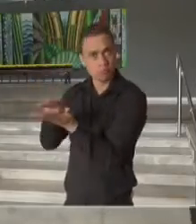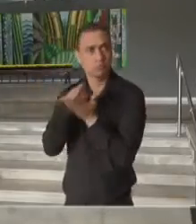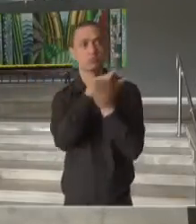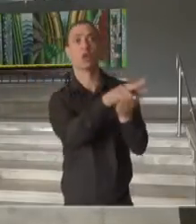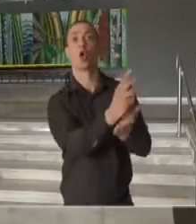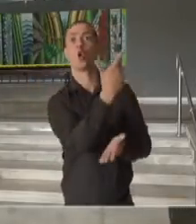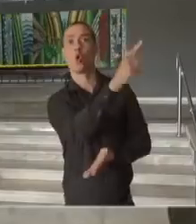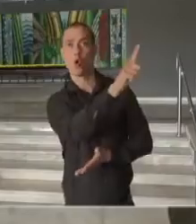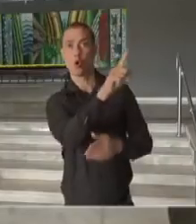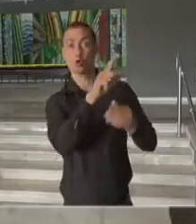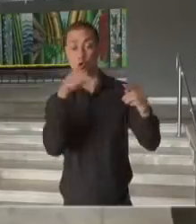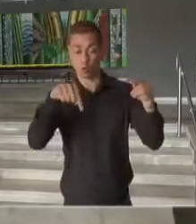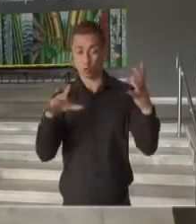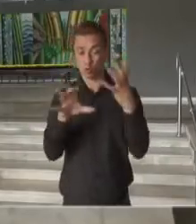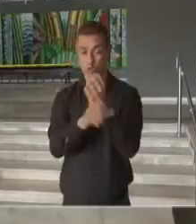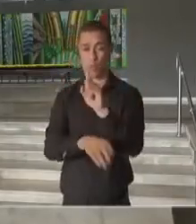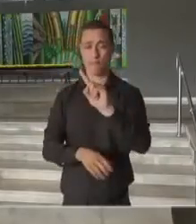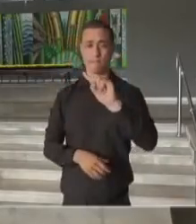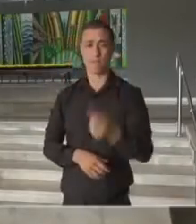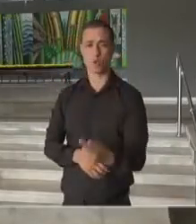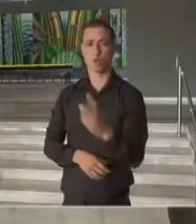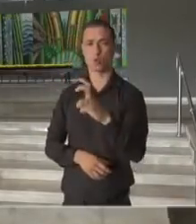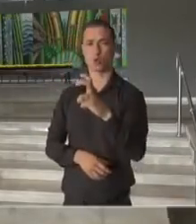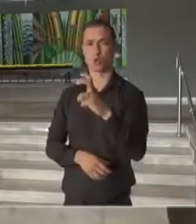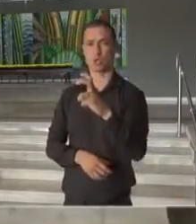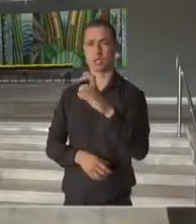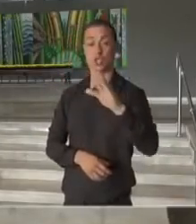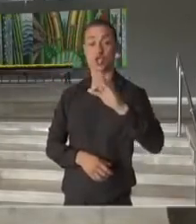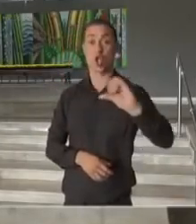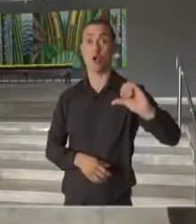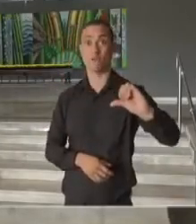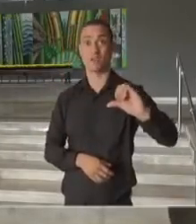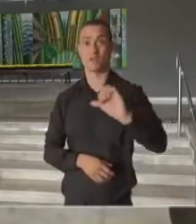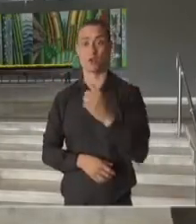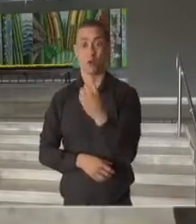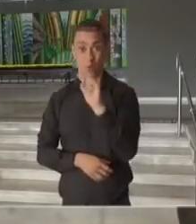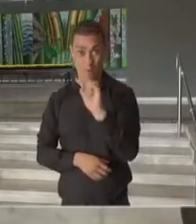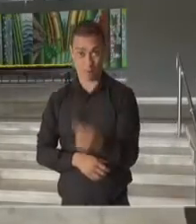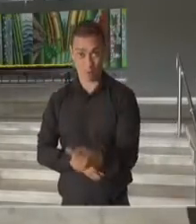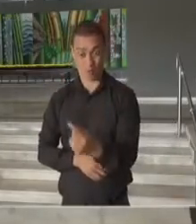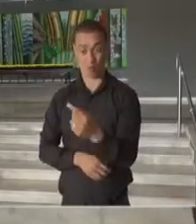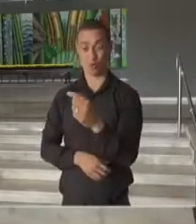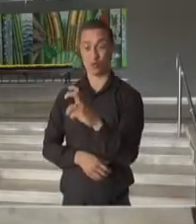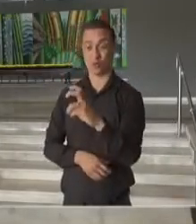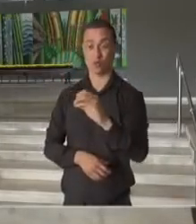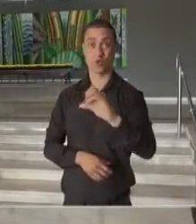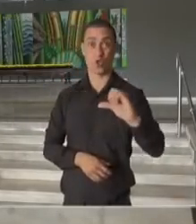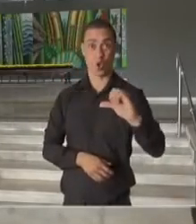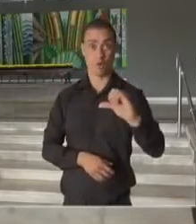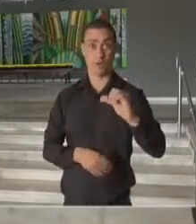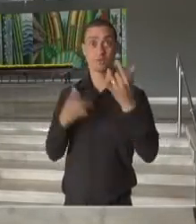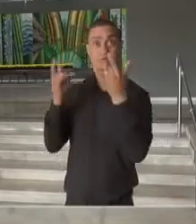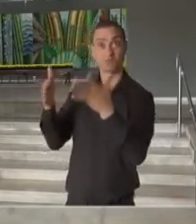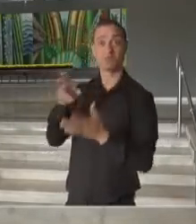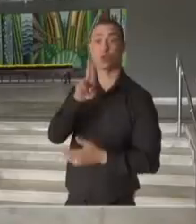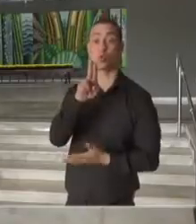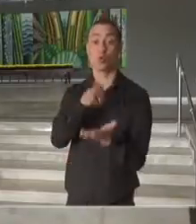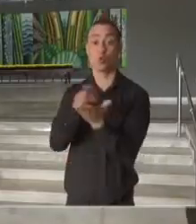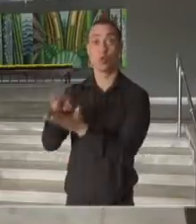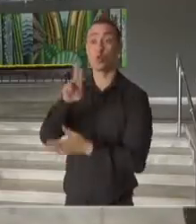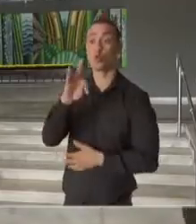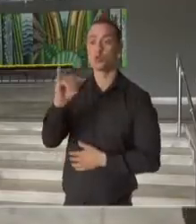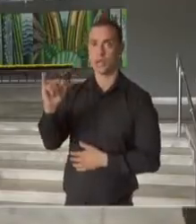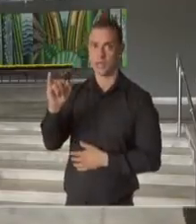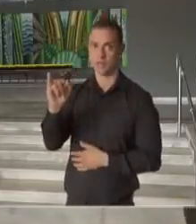Hoje nós temos internado 1.509 pacientes nas nossas unidades de terapia intensiva, um número